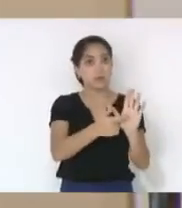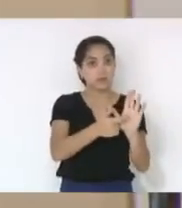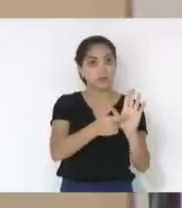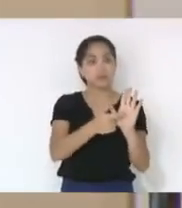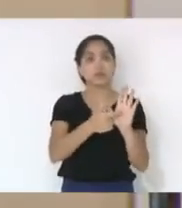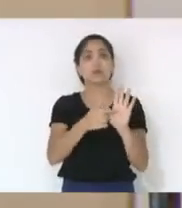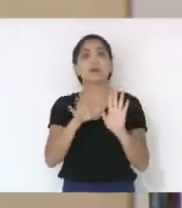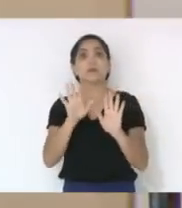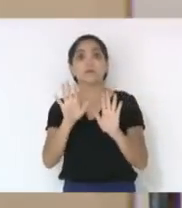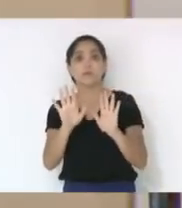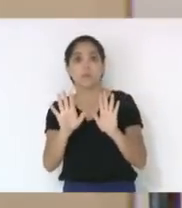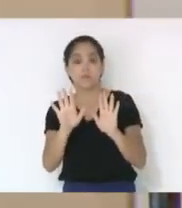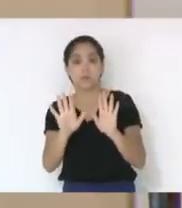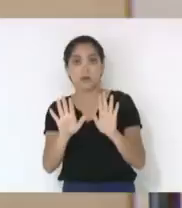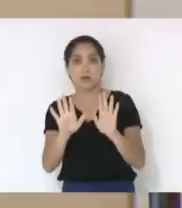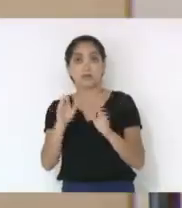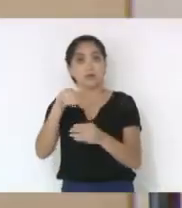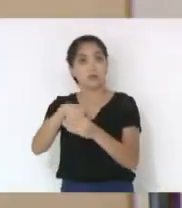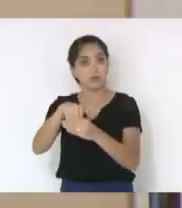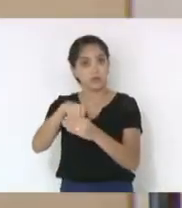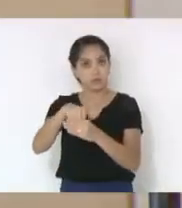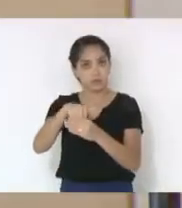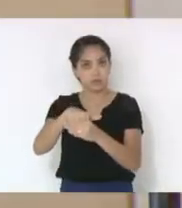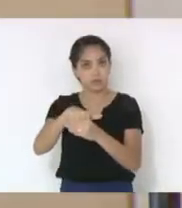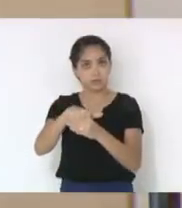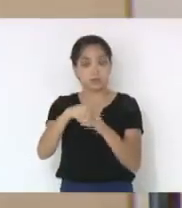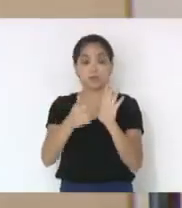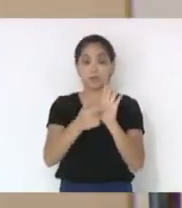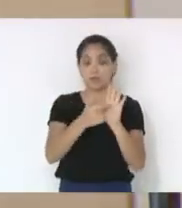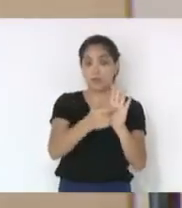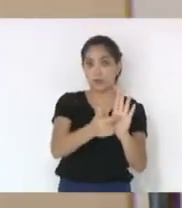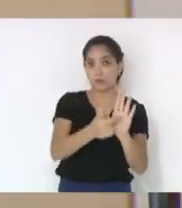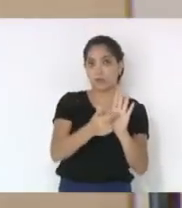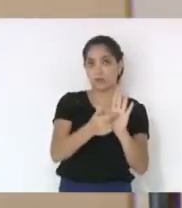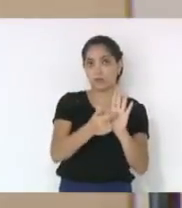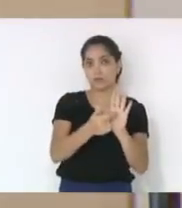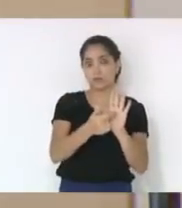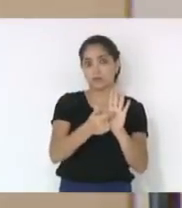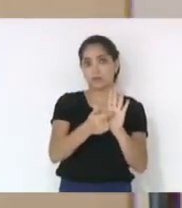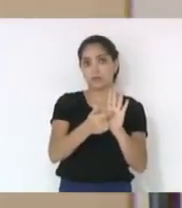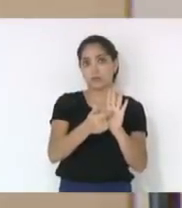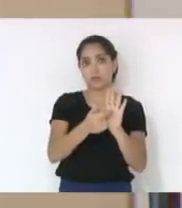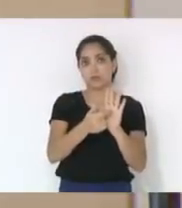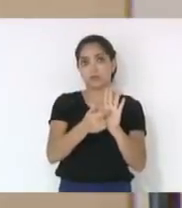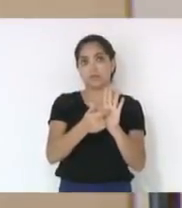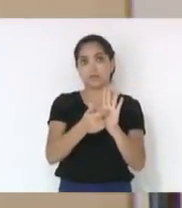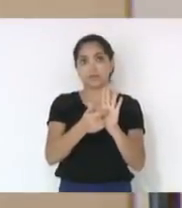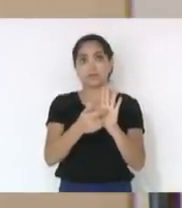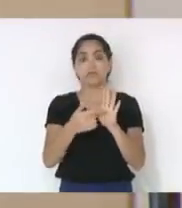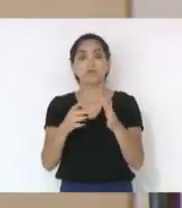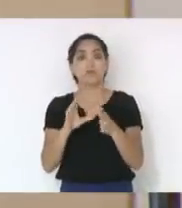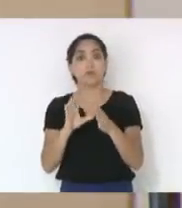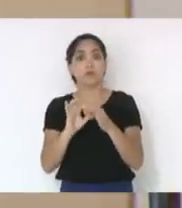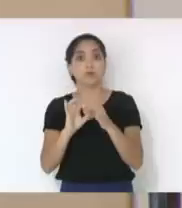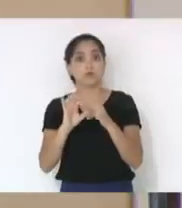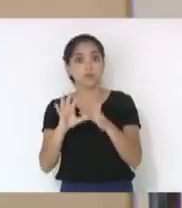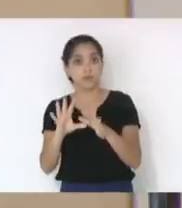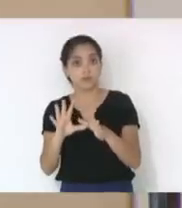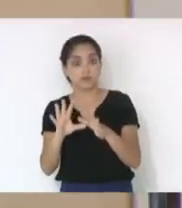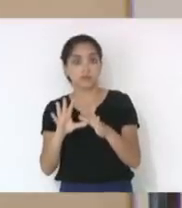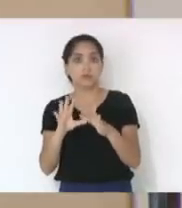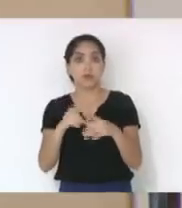a votação será pelo parecer com a deliberação no seguinte sentido, que a